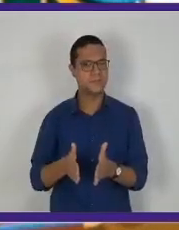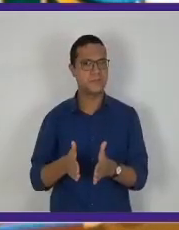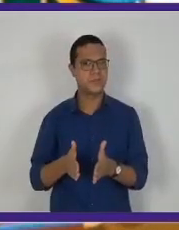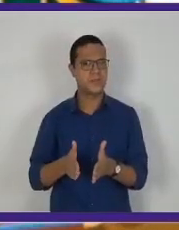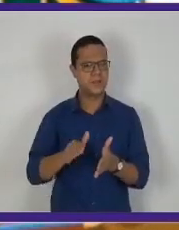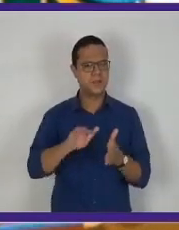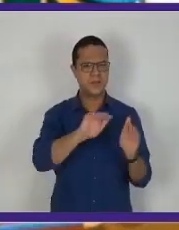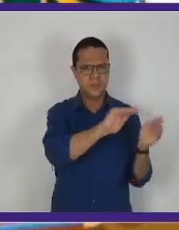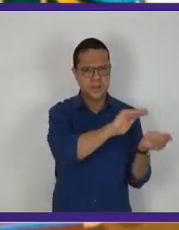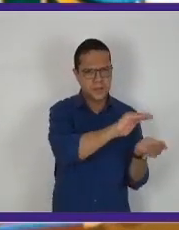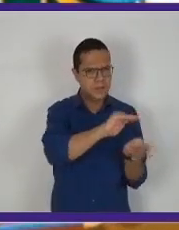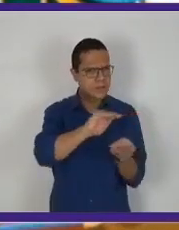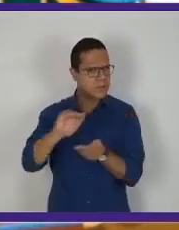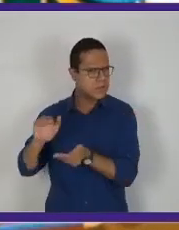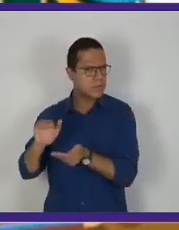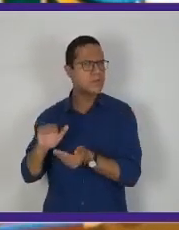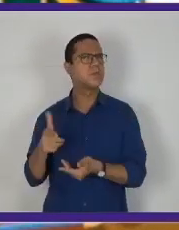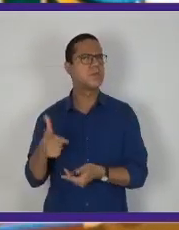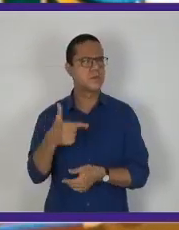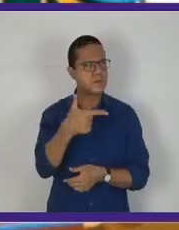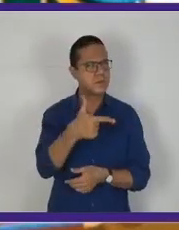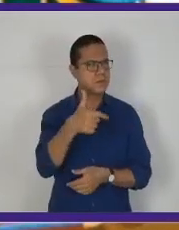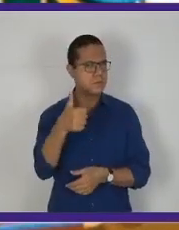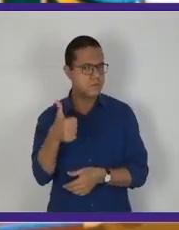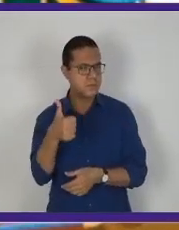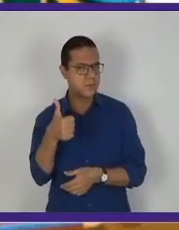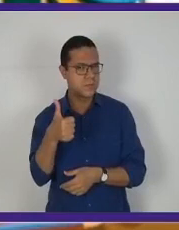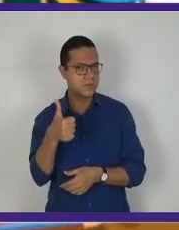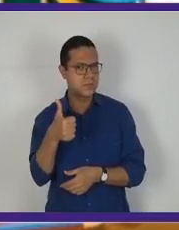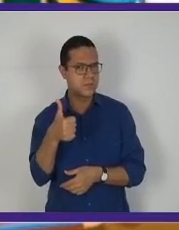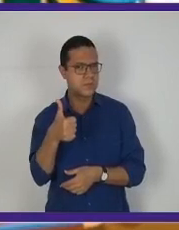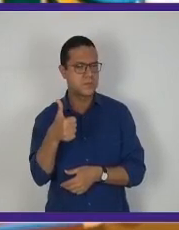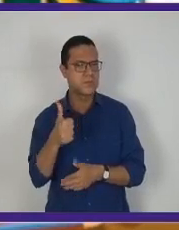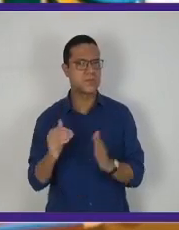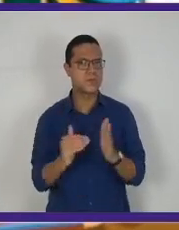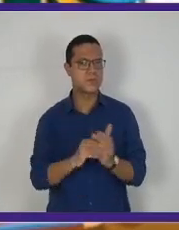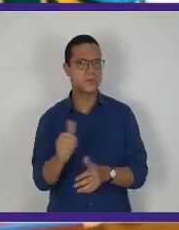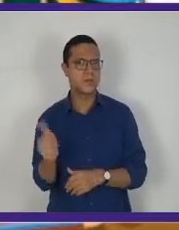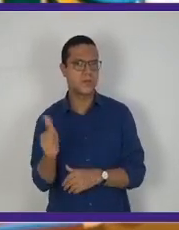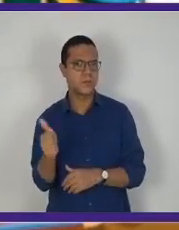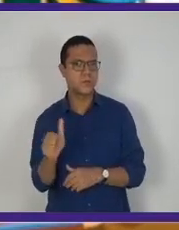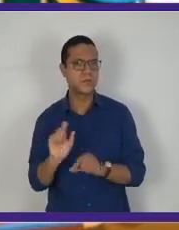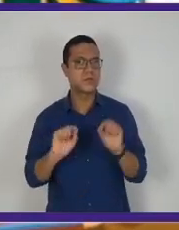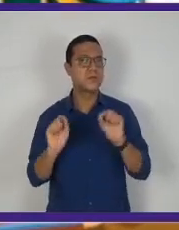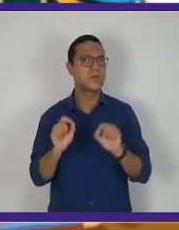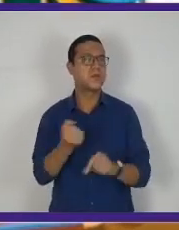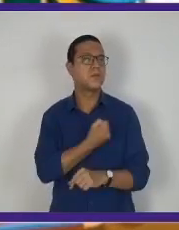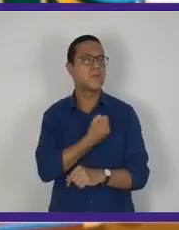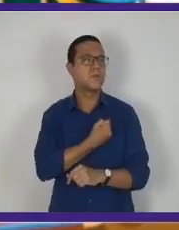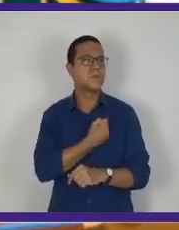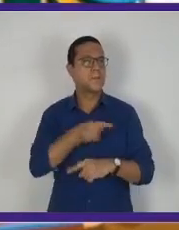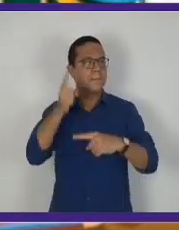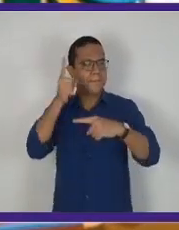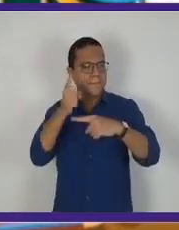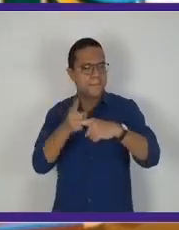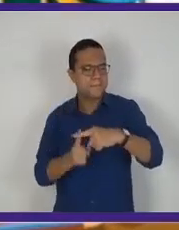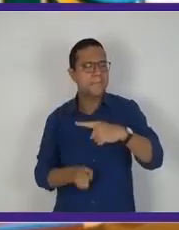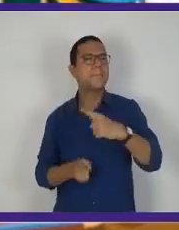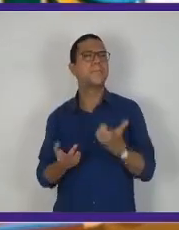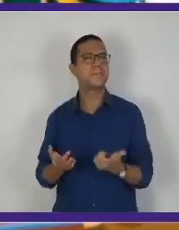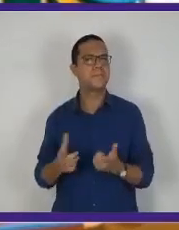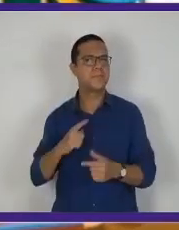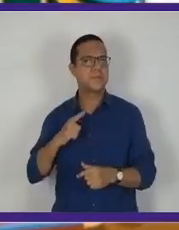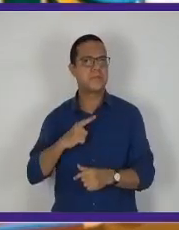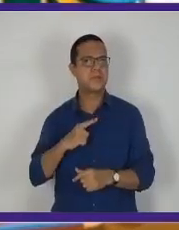baixo. Na horizontal. De 21, da linha do 21 ao 11. Quem foi o número que ficou na